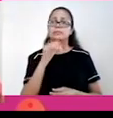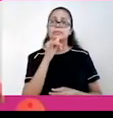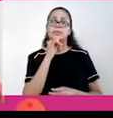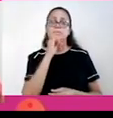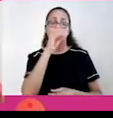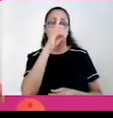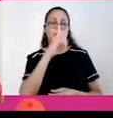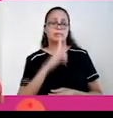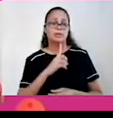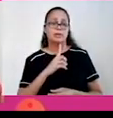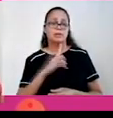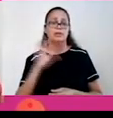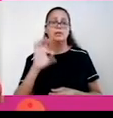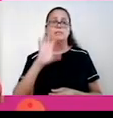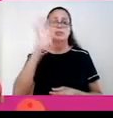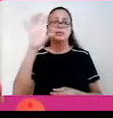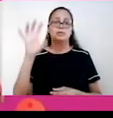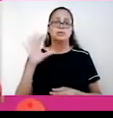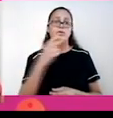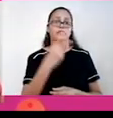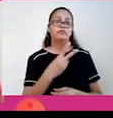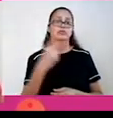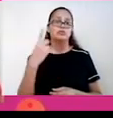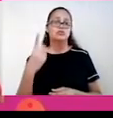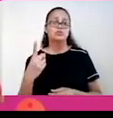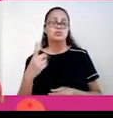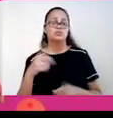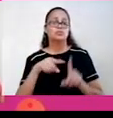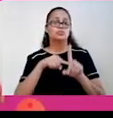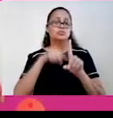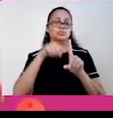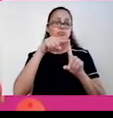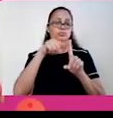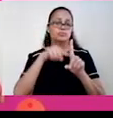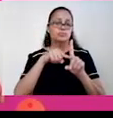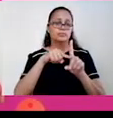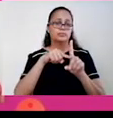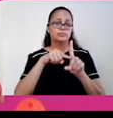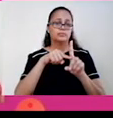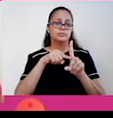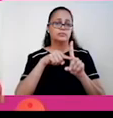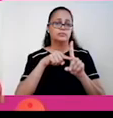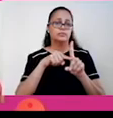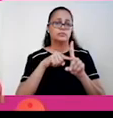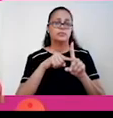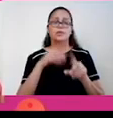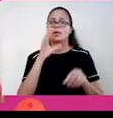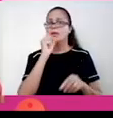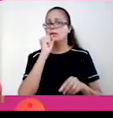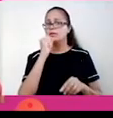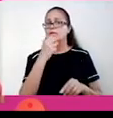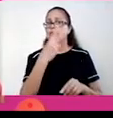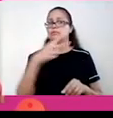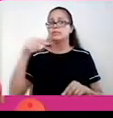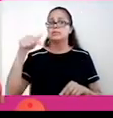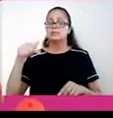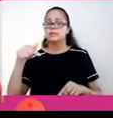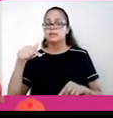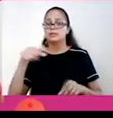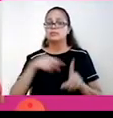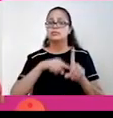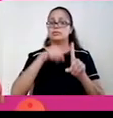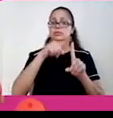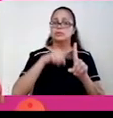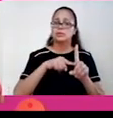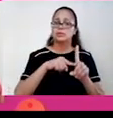cor amarela, região com aproximadamente 21 graus de média. Aqui, essa região um pouco mais laranjada, 27. Aqui,